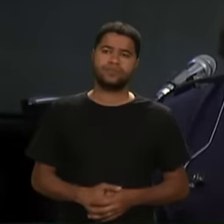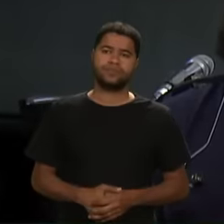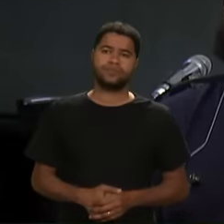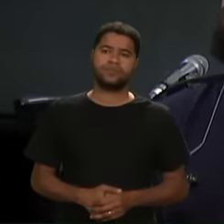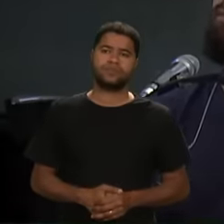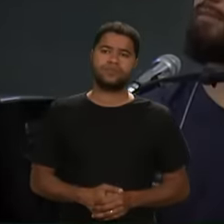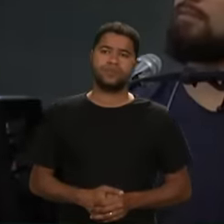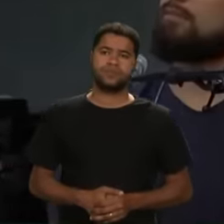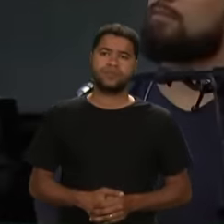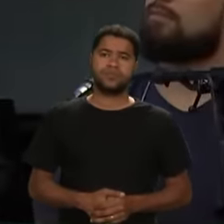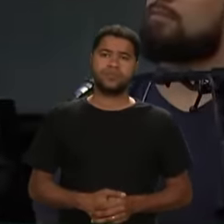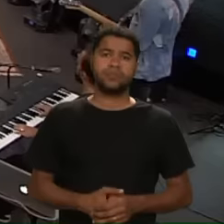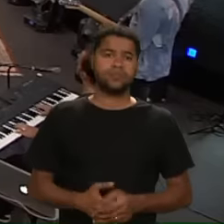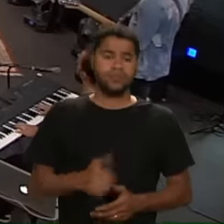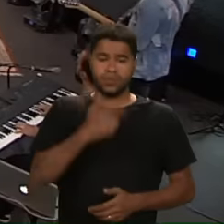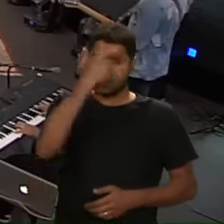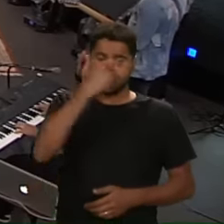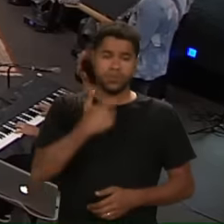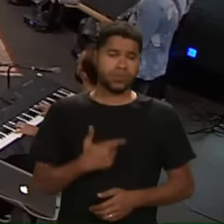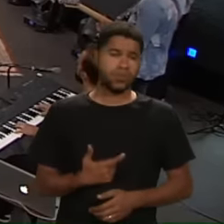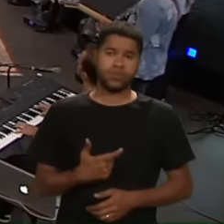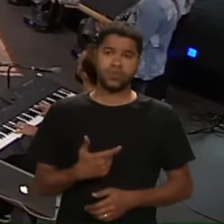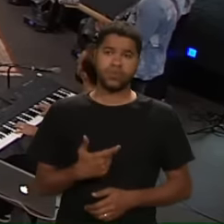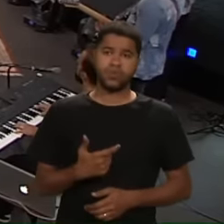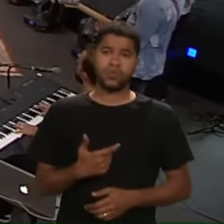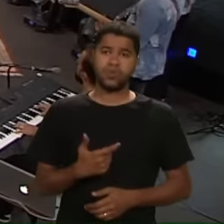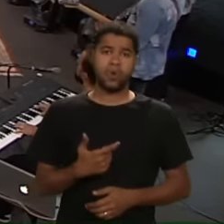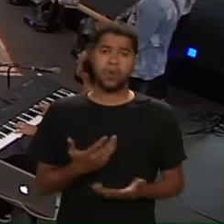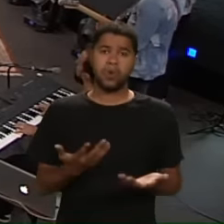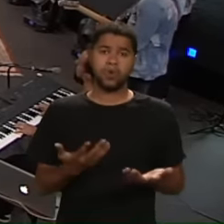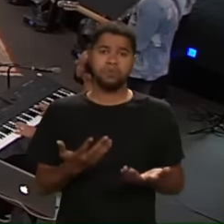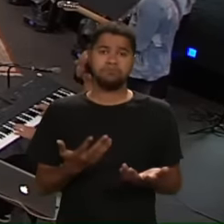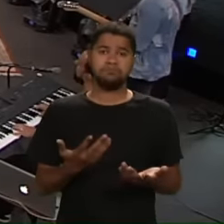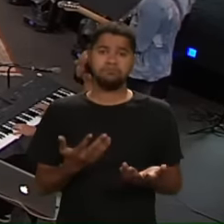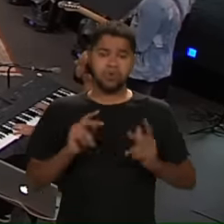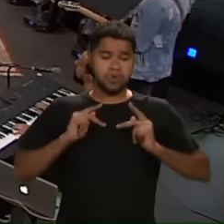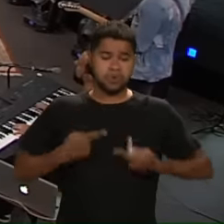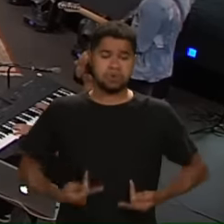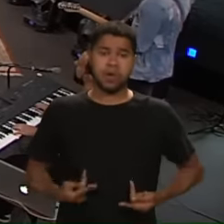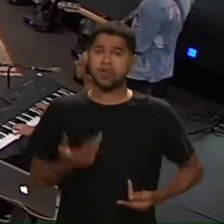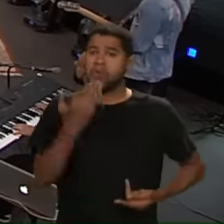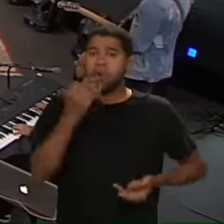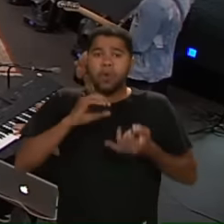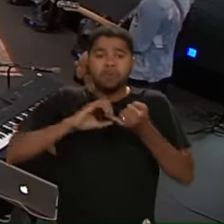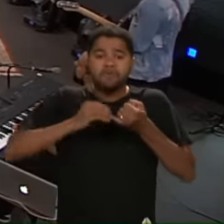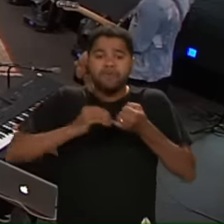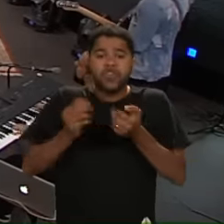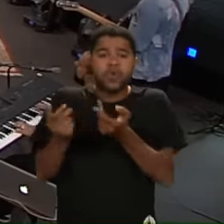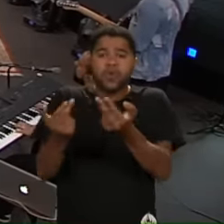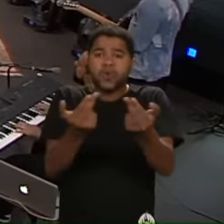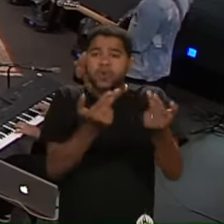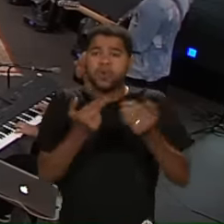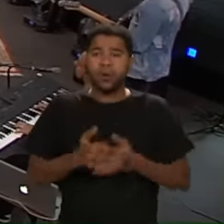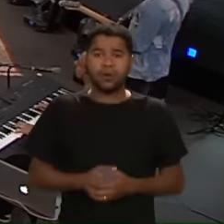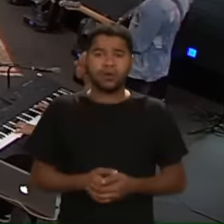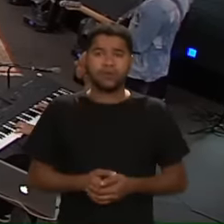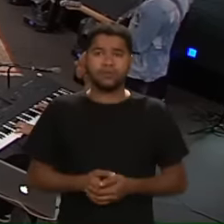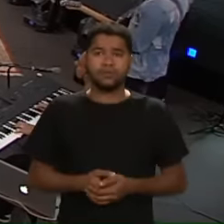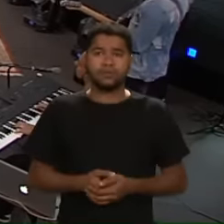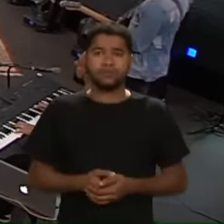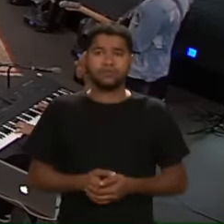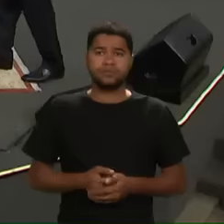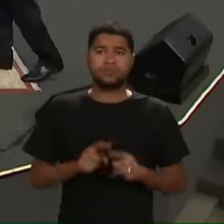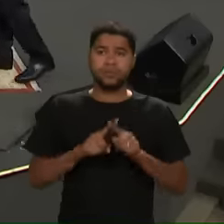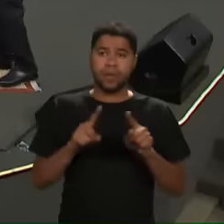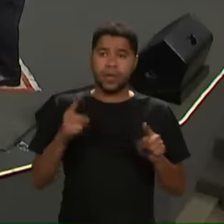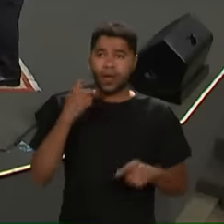Eu que sou gente Comedor de feijão É igual você Agora Deus volta E